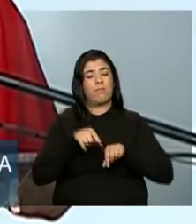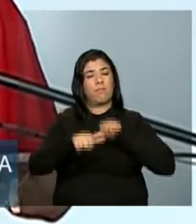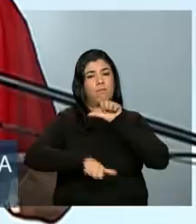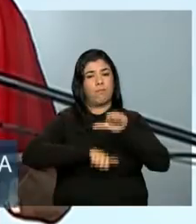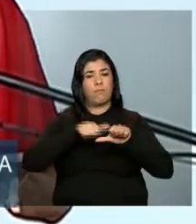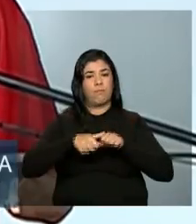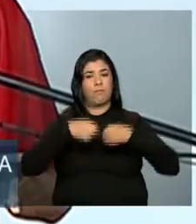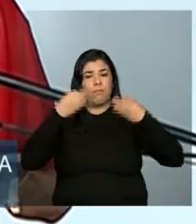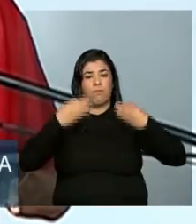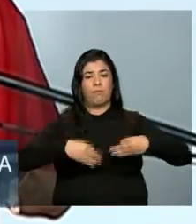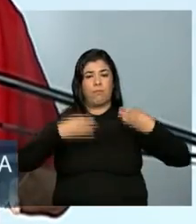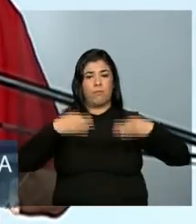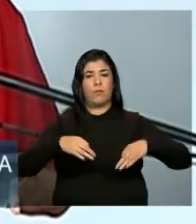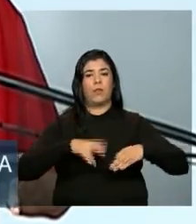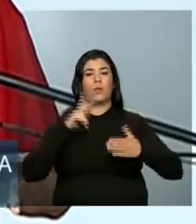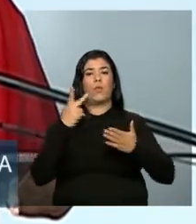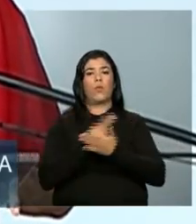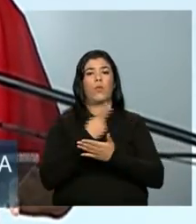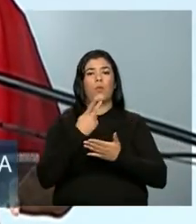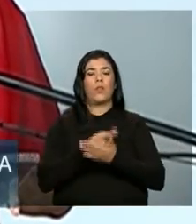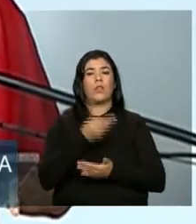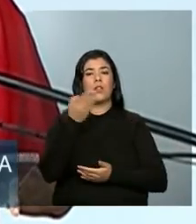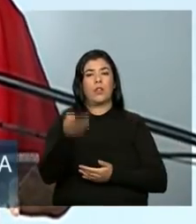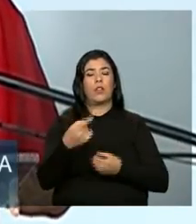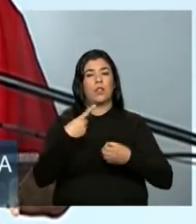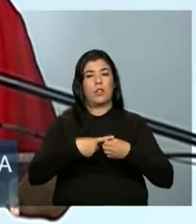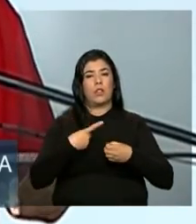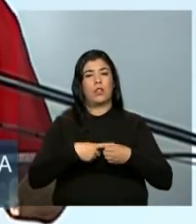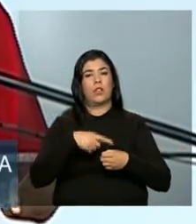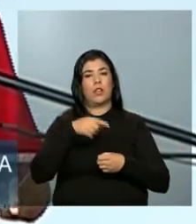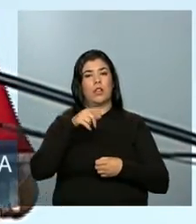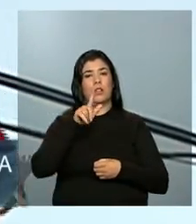mudar a situação aqui de Araguari.